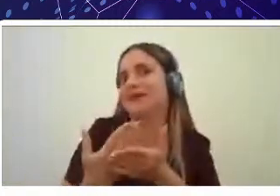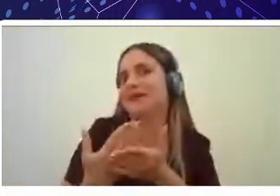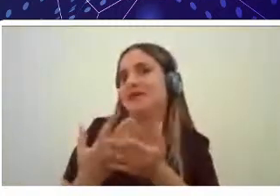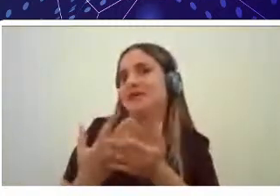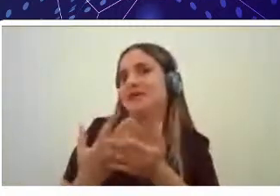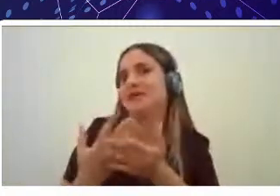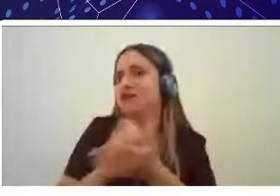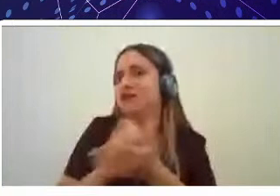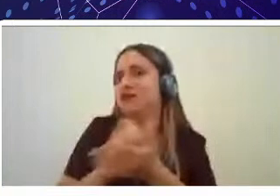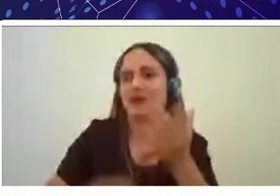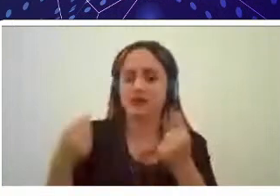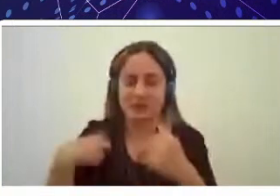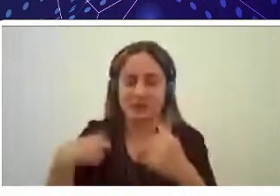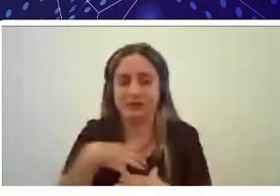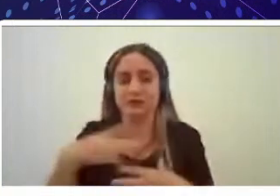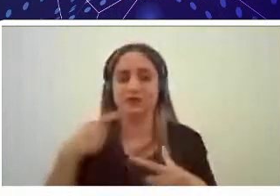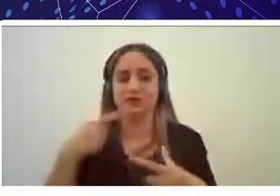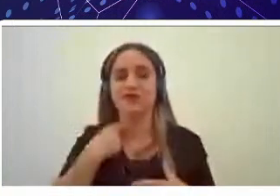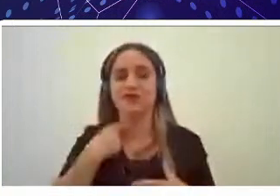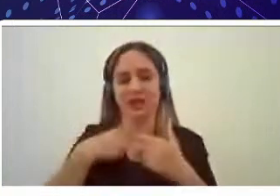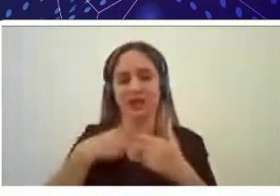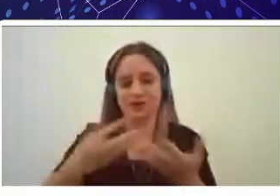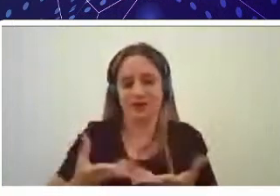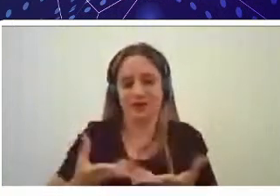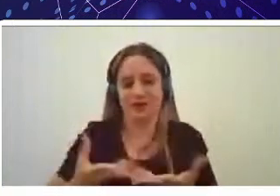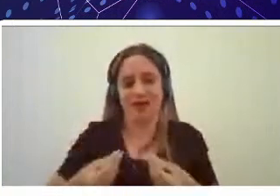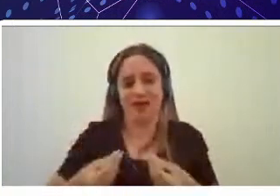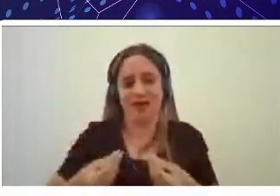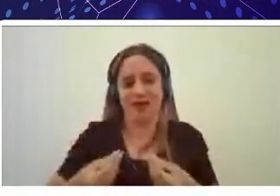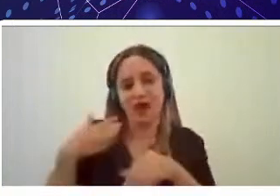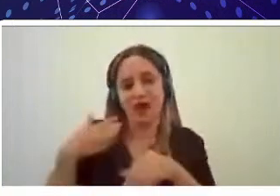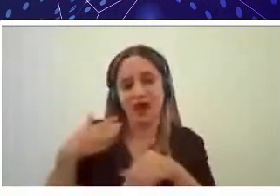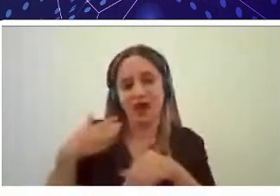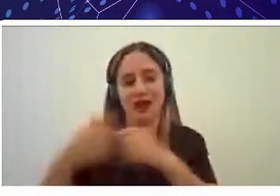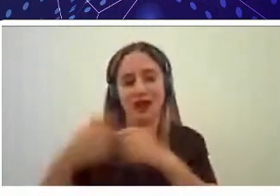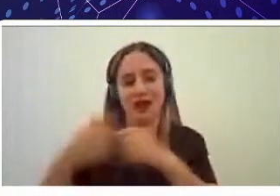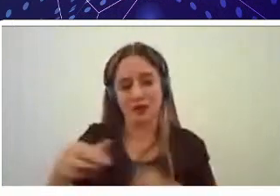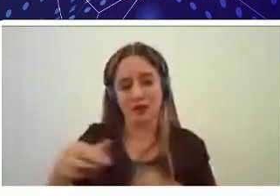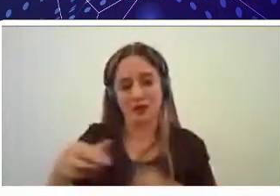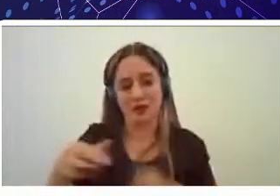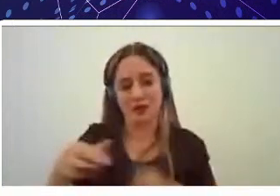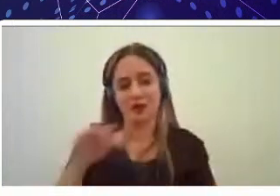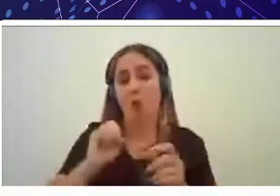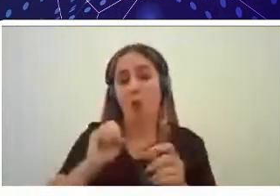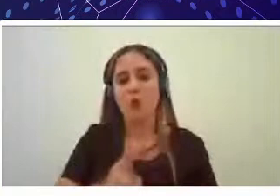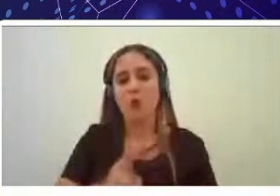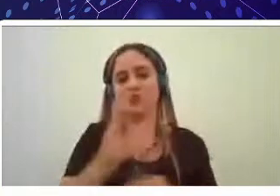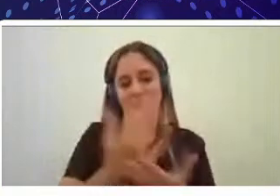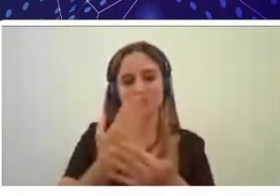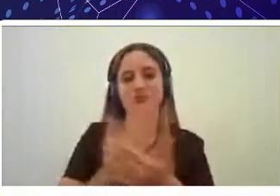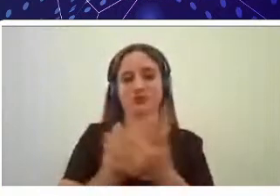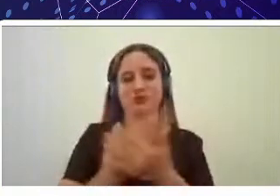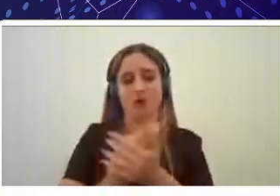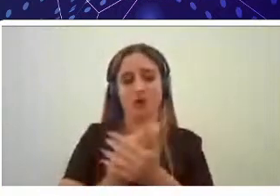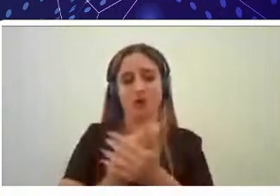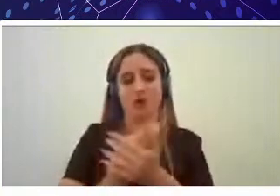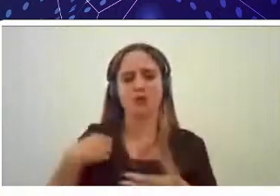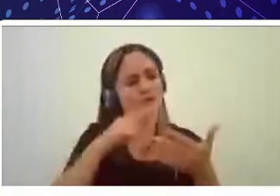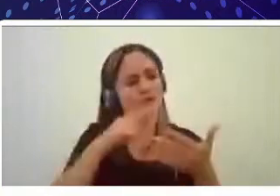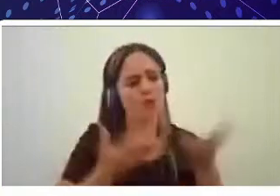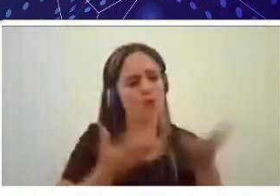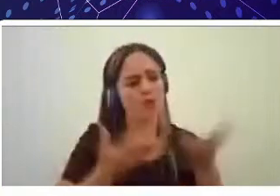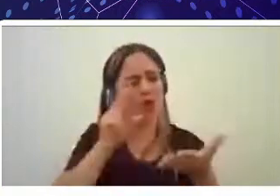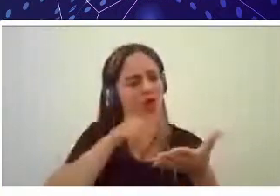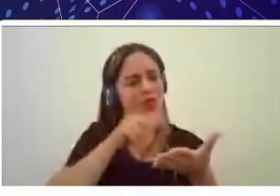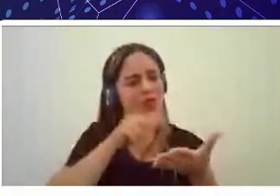ou ingressar em uma faculdade ou permanecer nela hoje eu estava lendo uma matéria que mostra que 40%